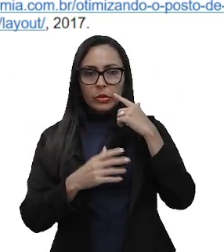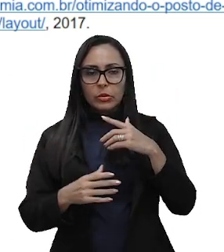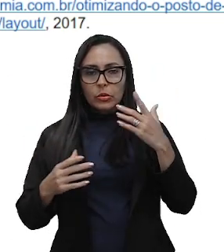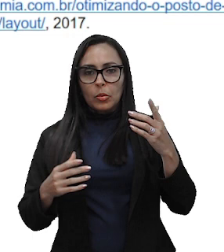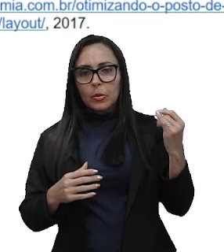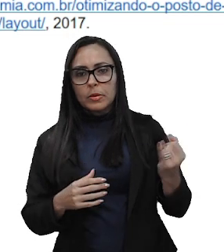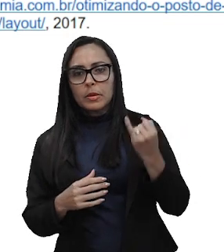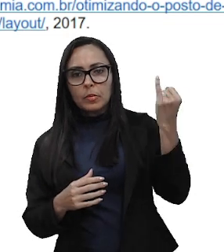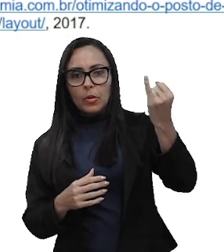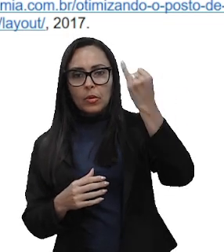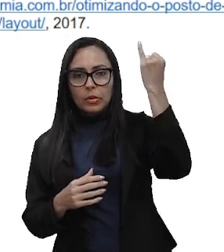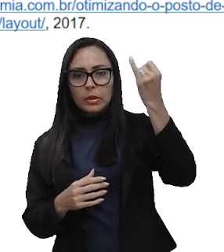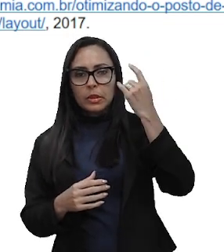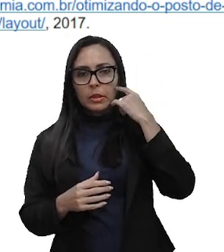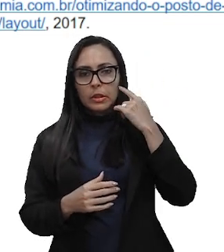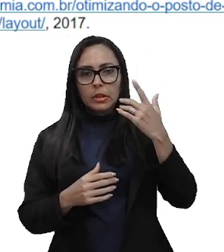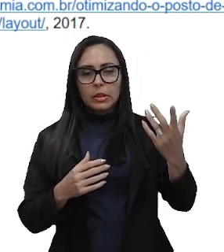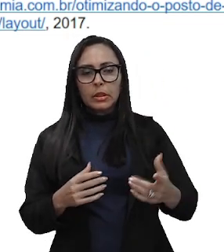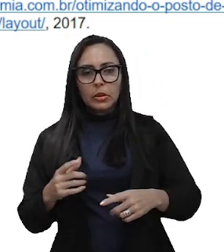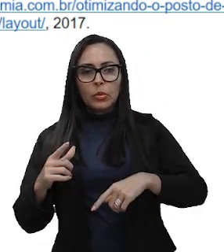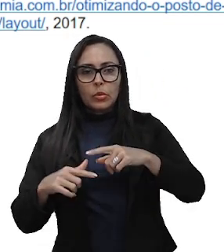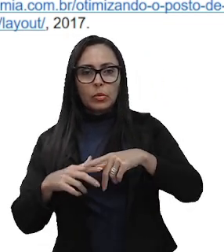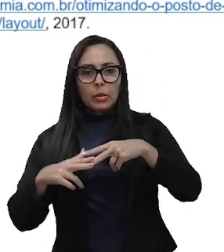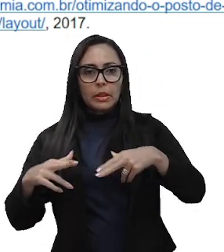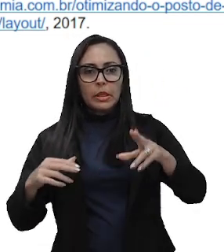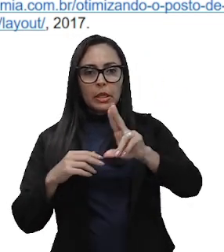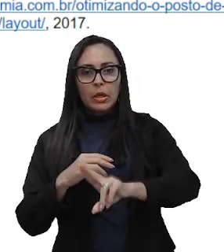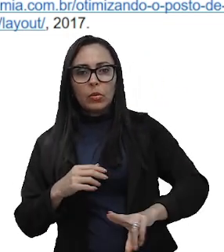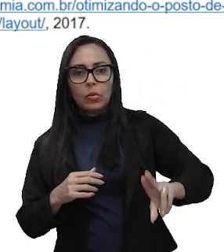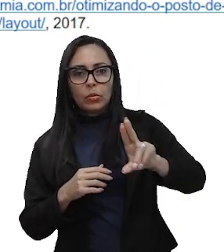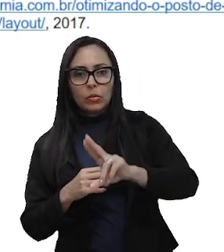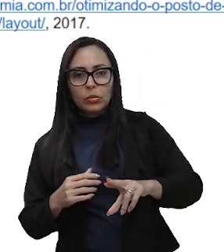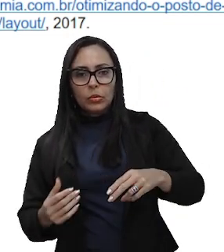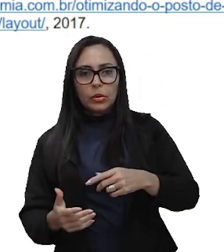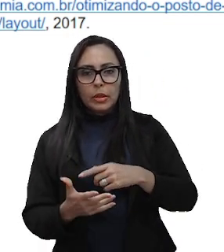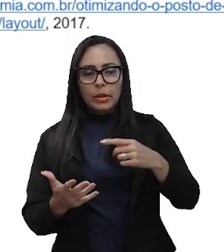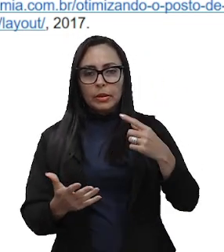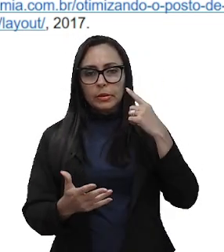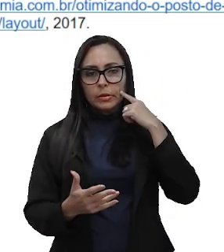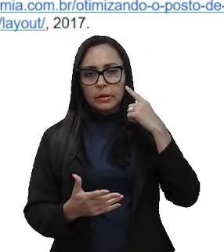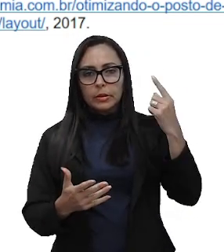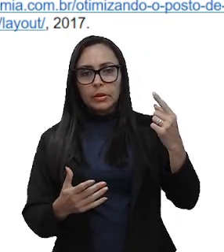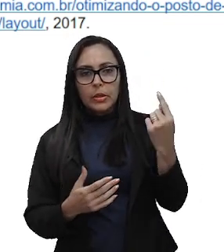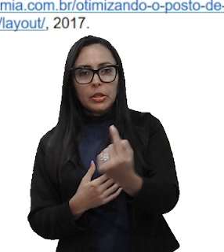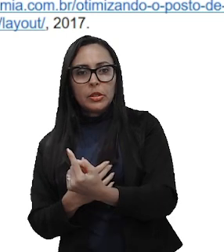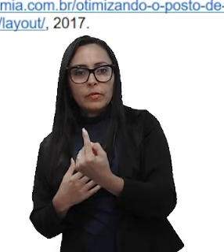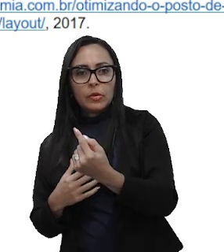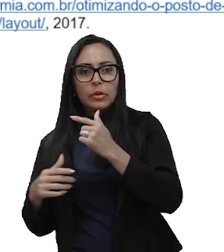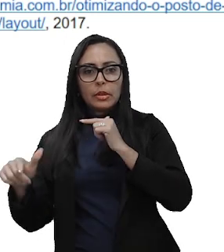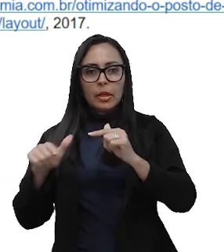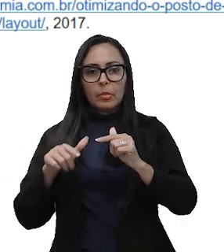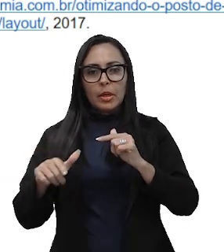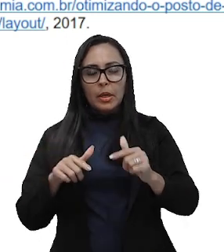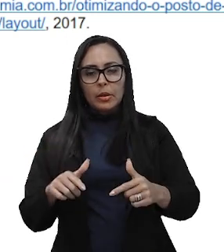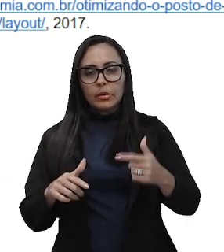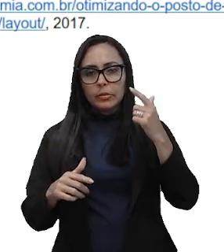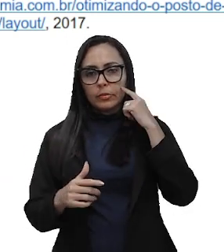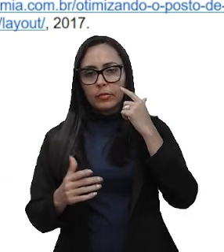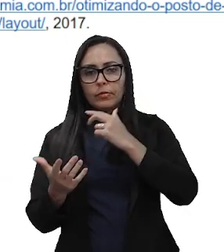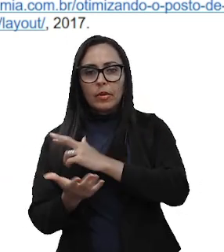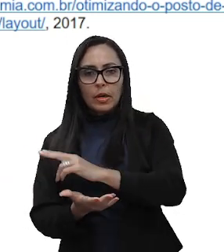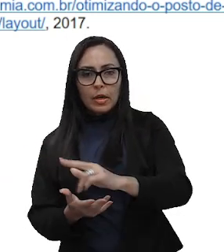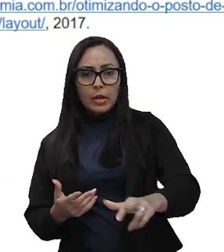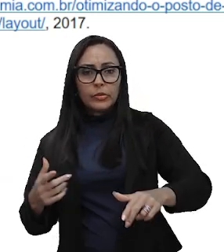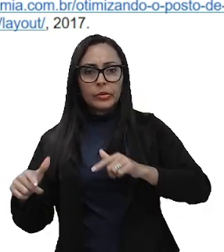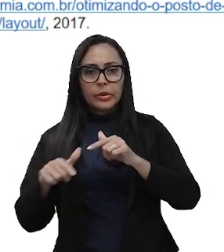Tópicos relevantes incluem manuseio de materiais, arranjo físico, estações individuais de trabalho, demandas de